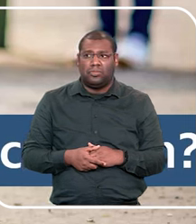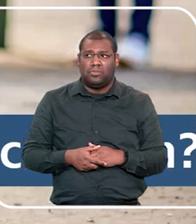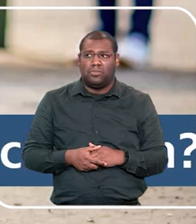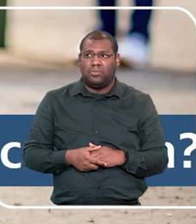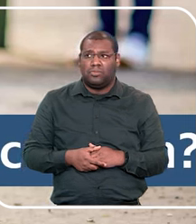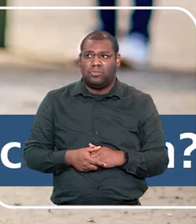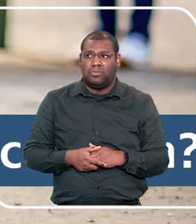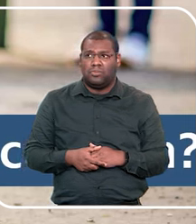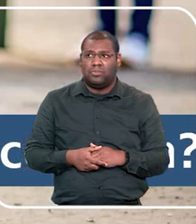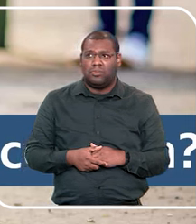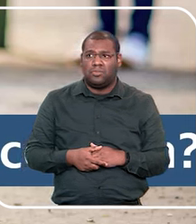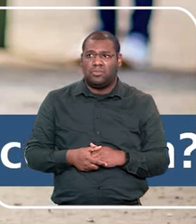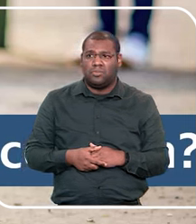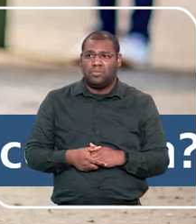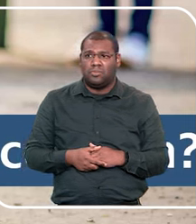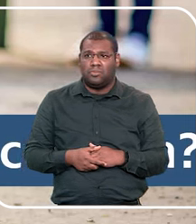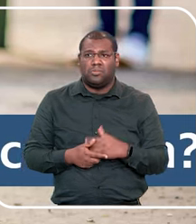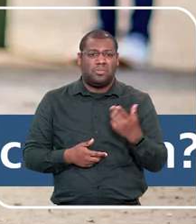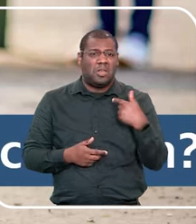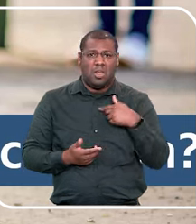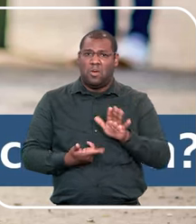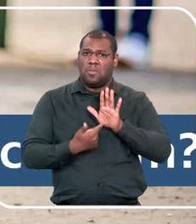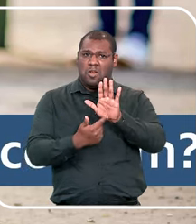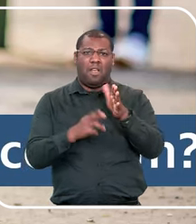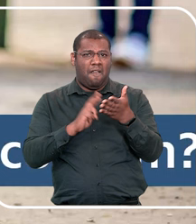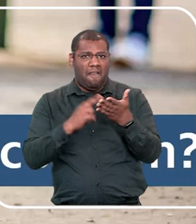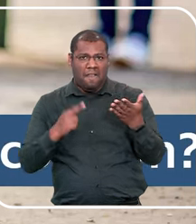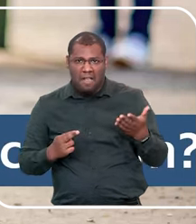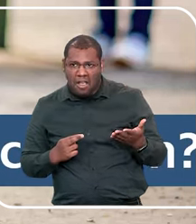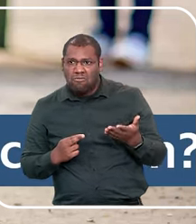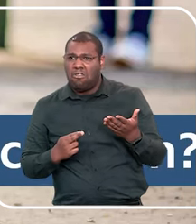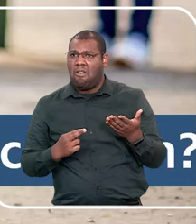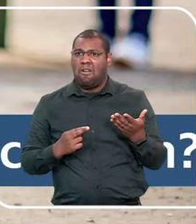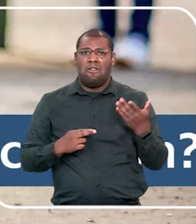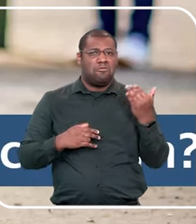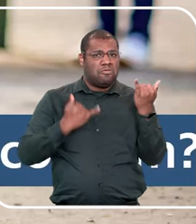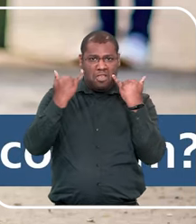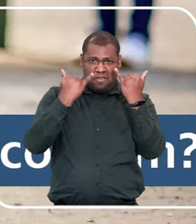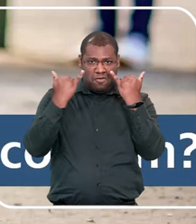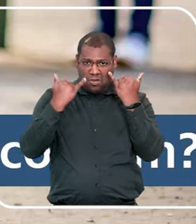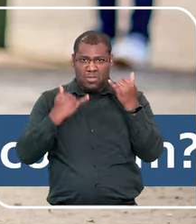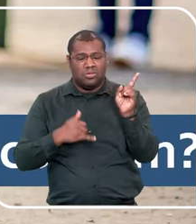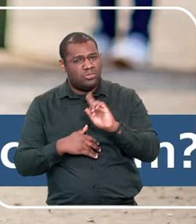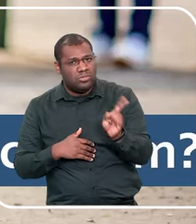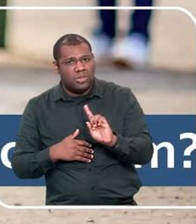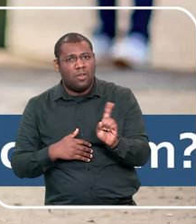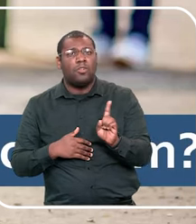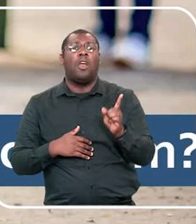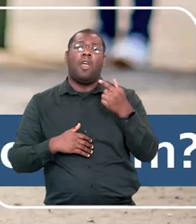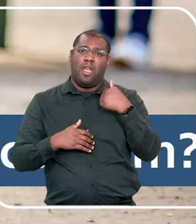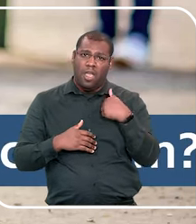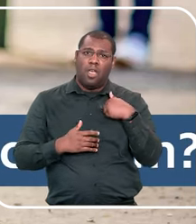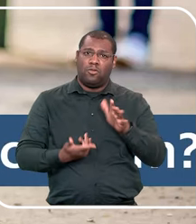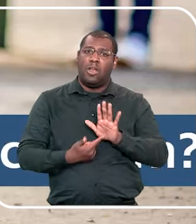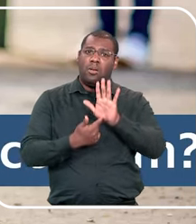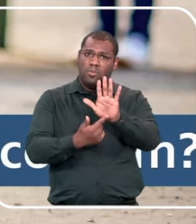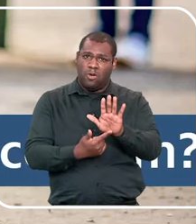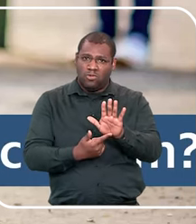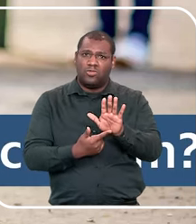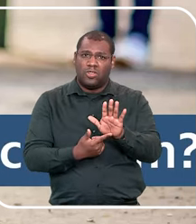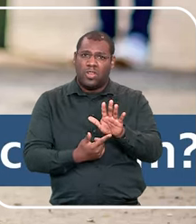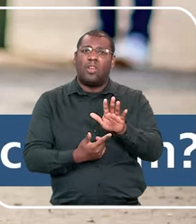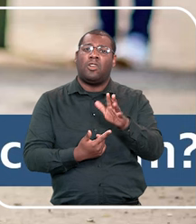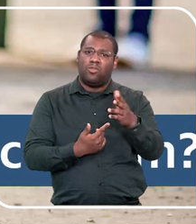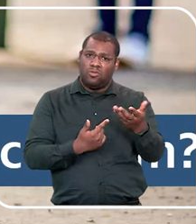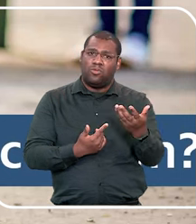E eu não vou falar de números, nem de relatórios, nem de dados, eu vou falar de vidas, de comportamentos, porque os dados estão aí no